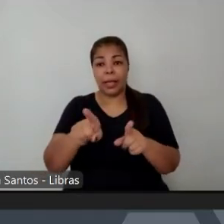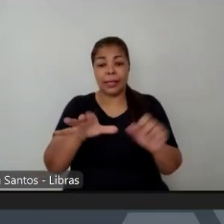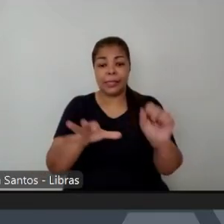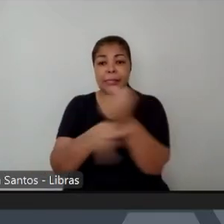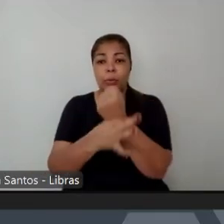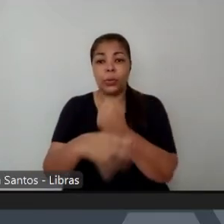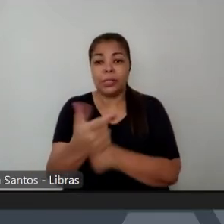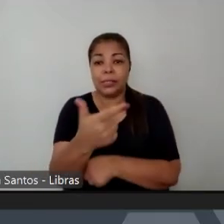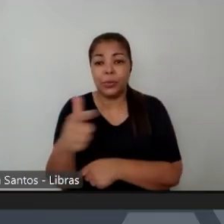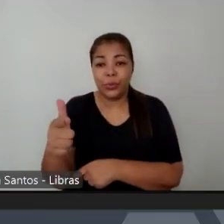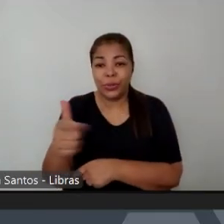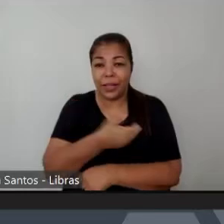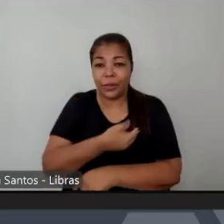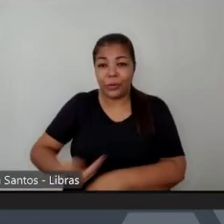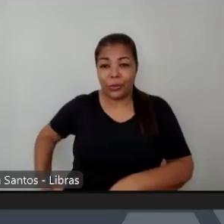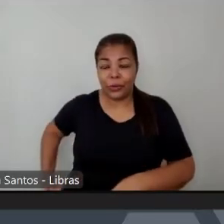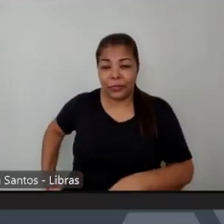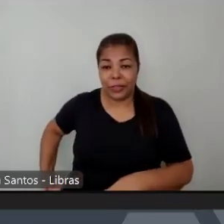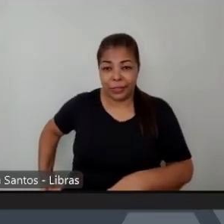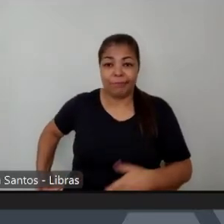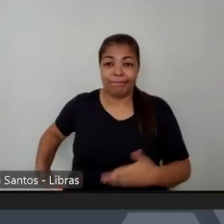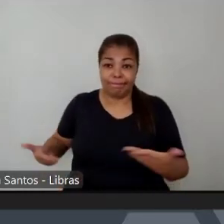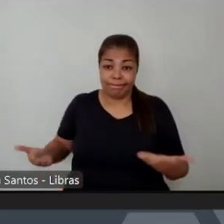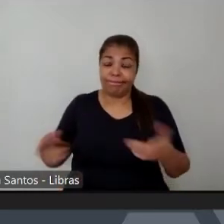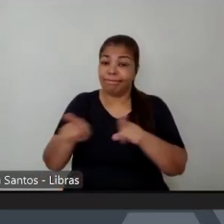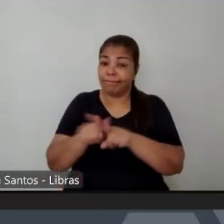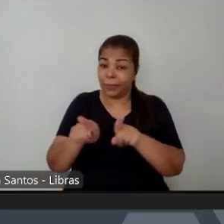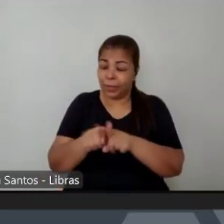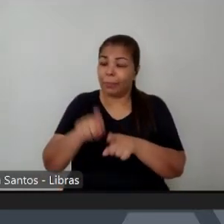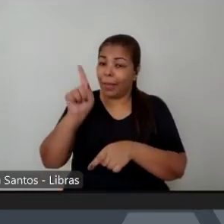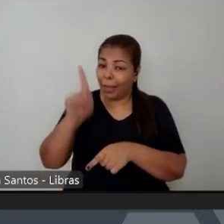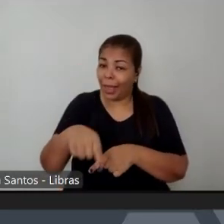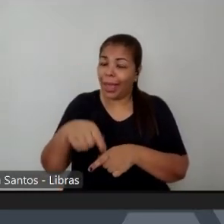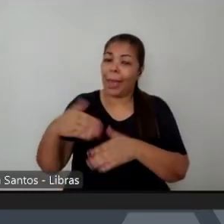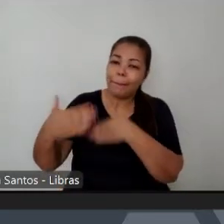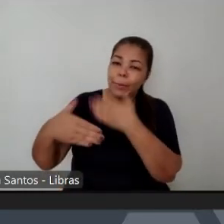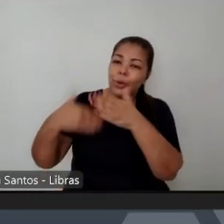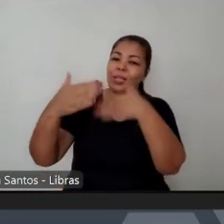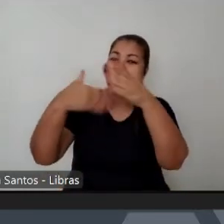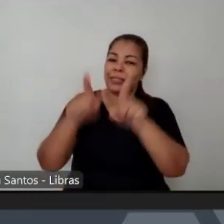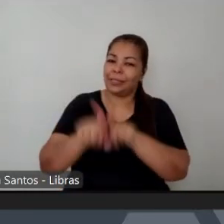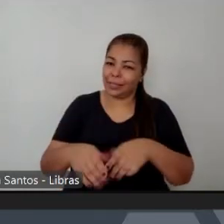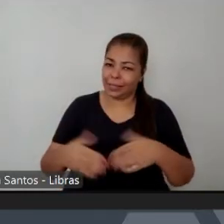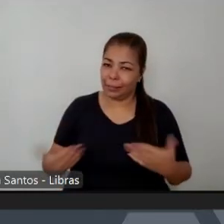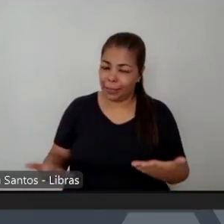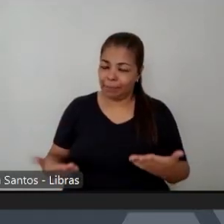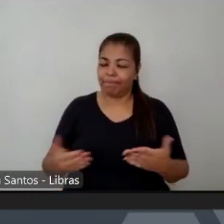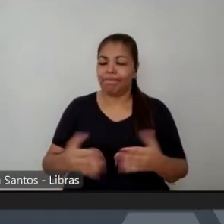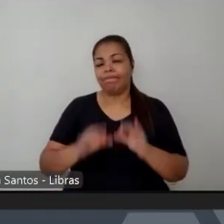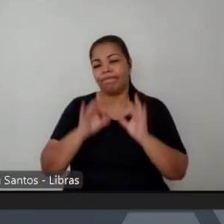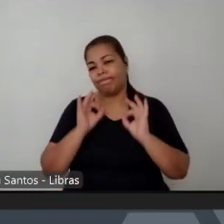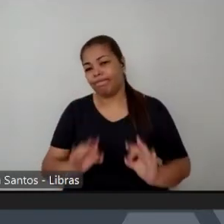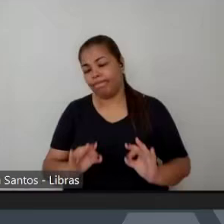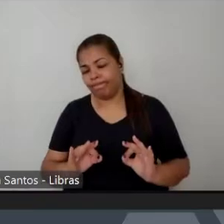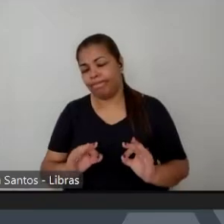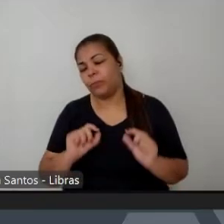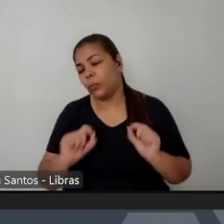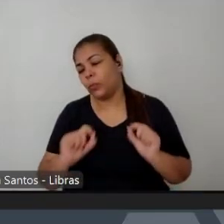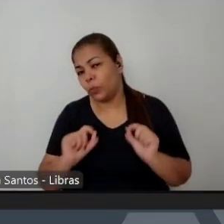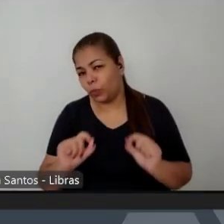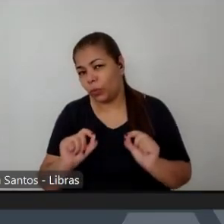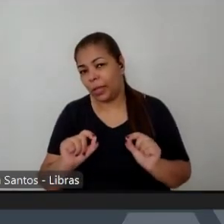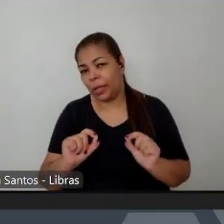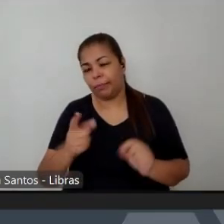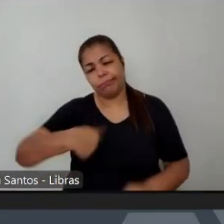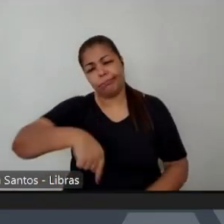discurso de segurança pública progressista porque de fato é muito mais compreensível